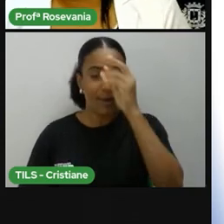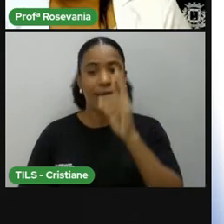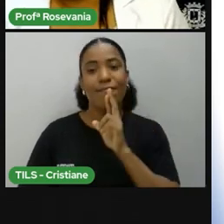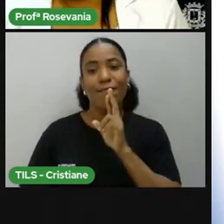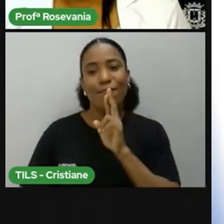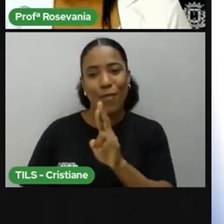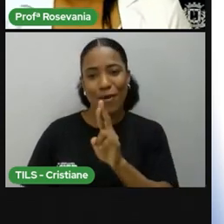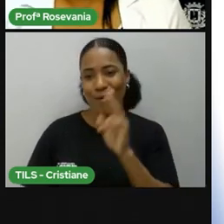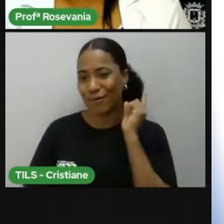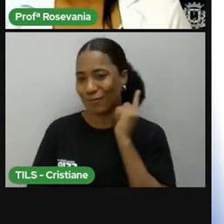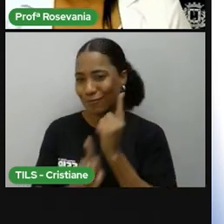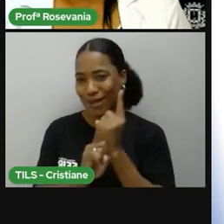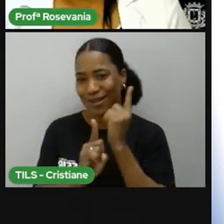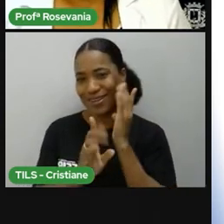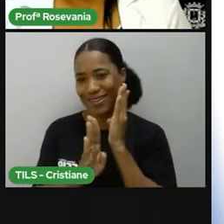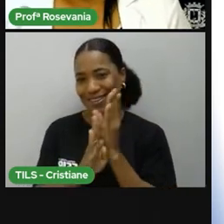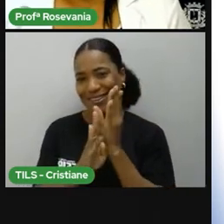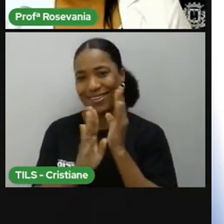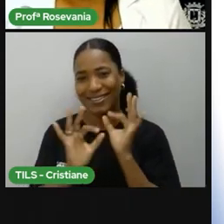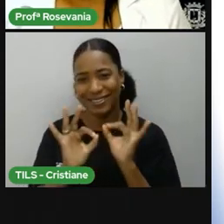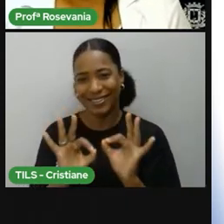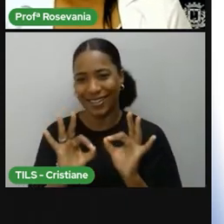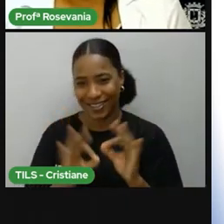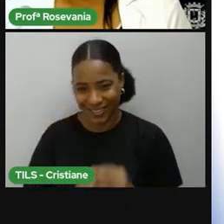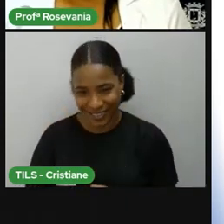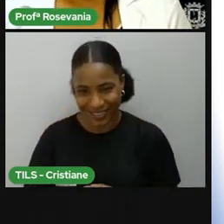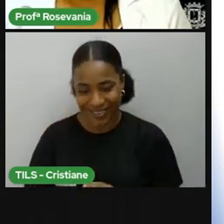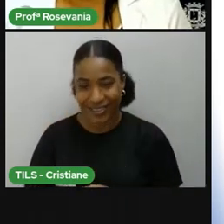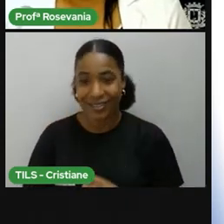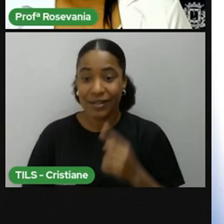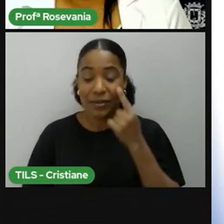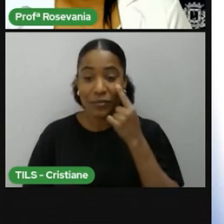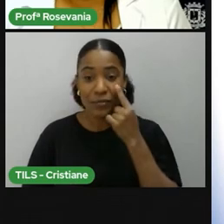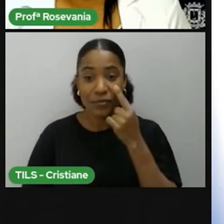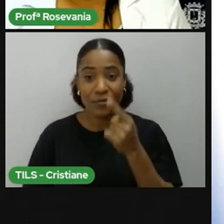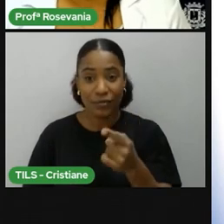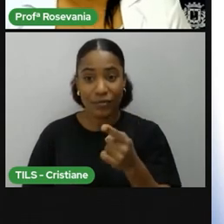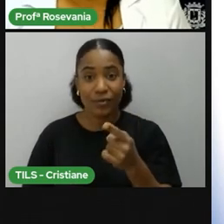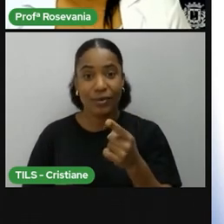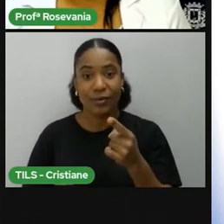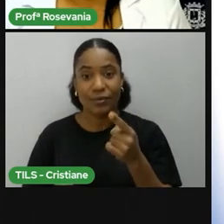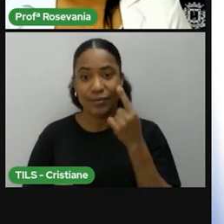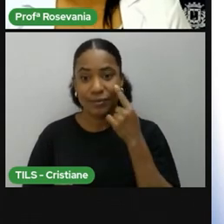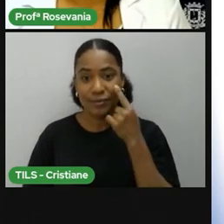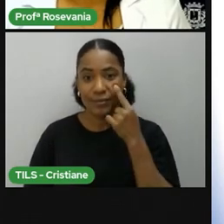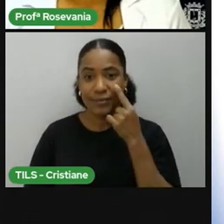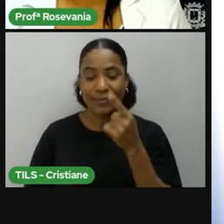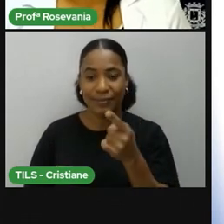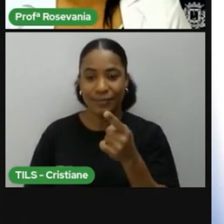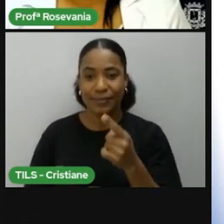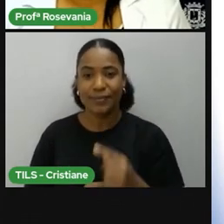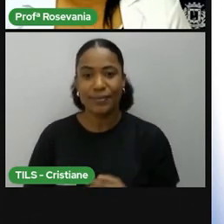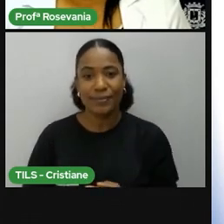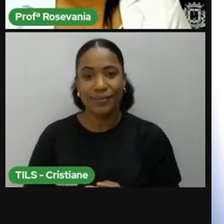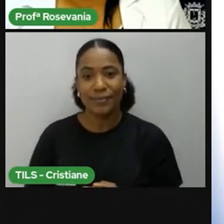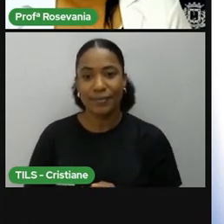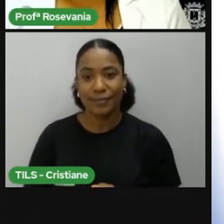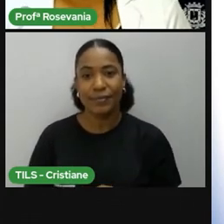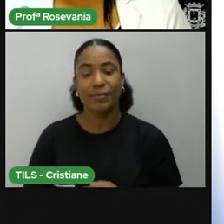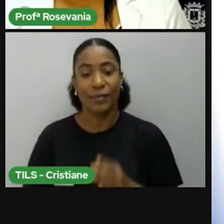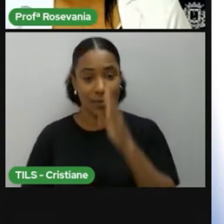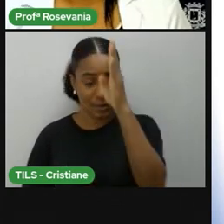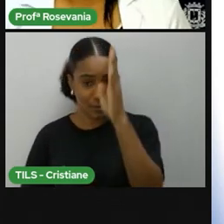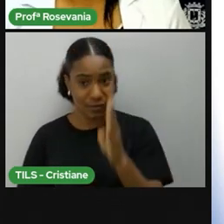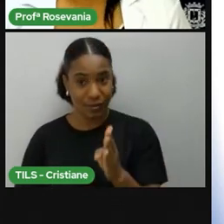tranquilinha. E aqui, ainda dei, né, para vocês entenderem aqui, essa pichinha aqui do lado. Tudo aqui é hemisfério